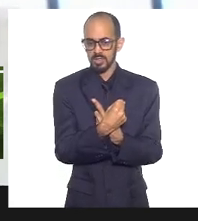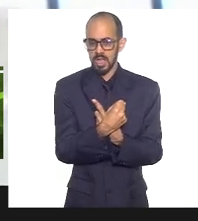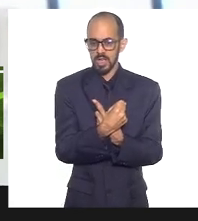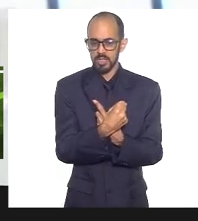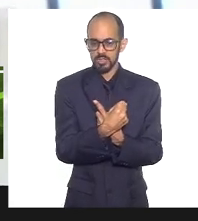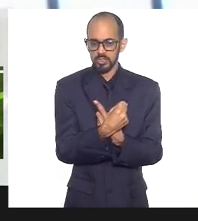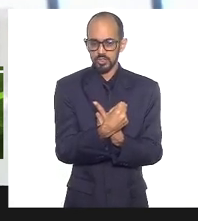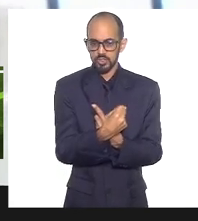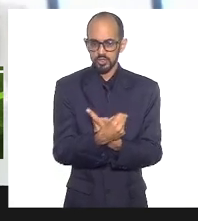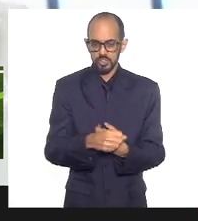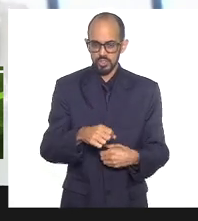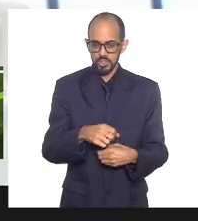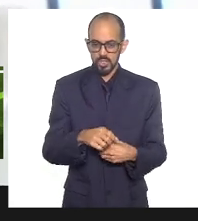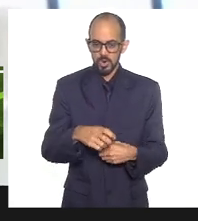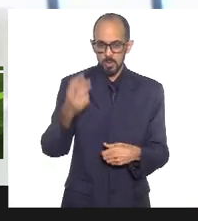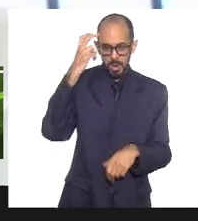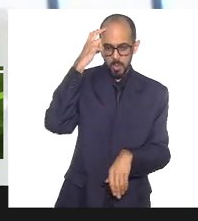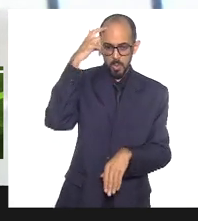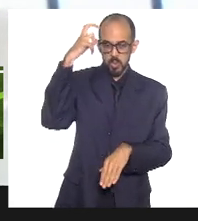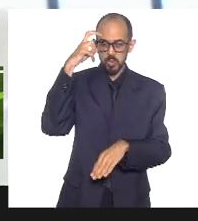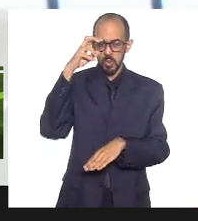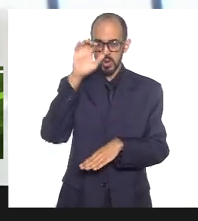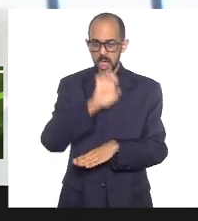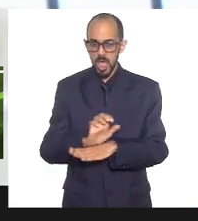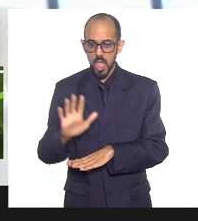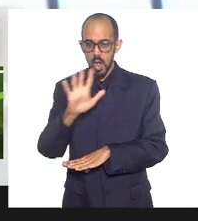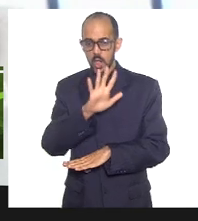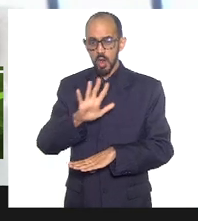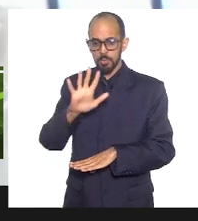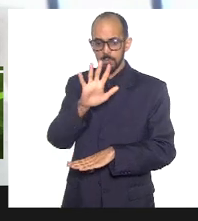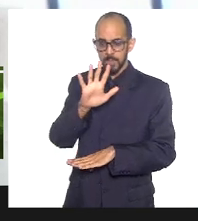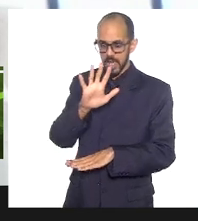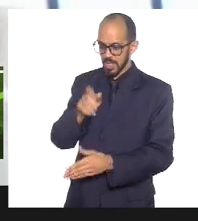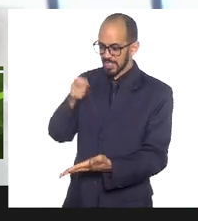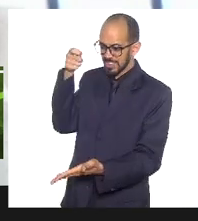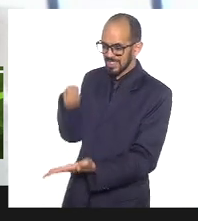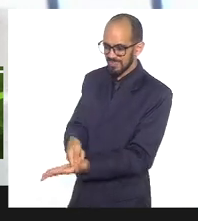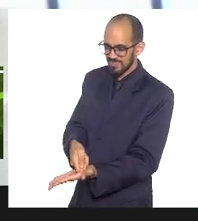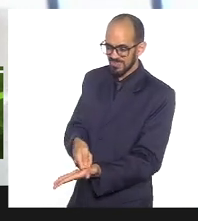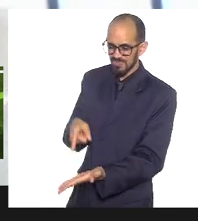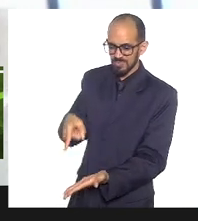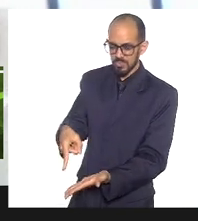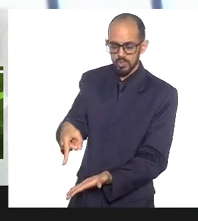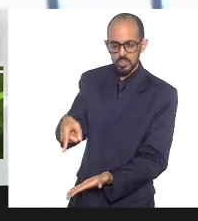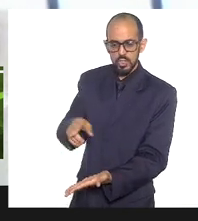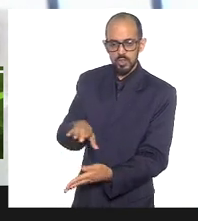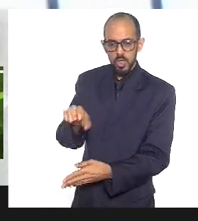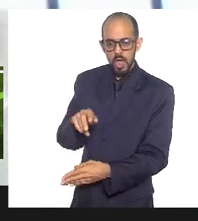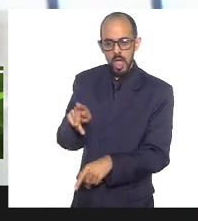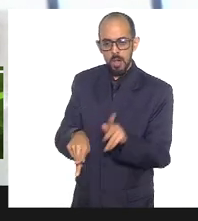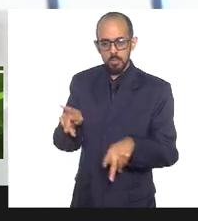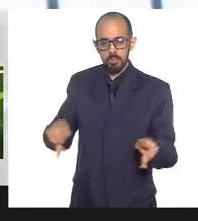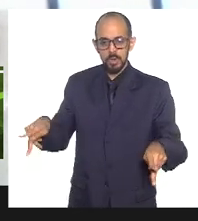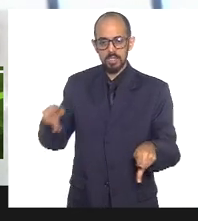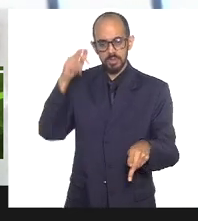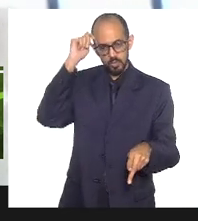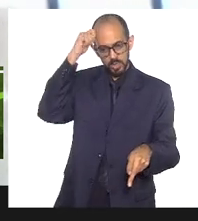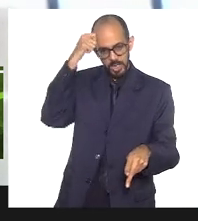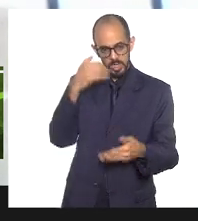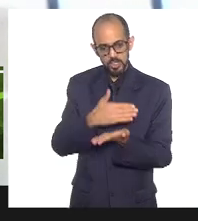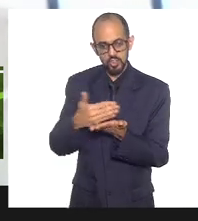eurocêntrica a um povo negro. E daí, nós entramos nessa intolerância.